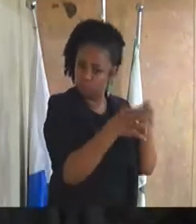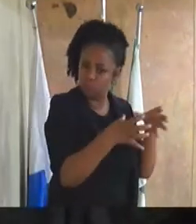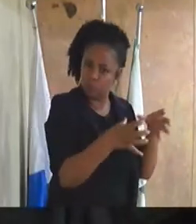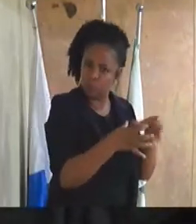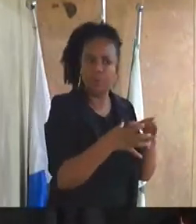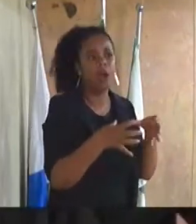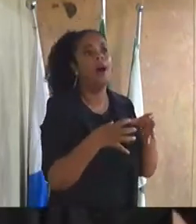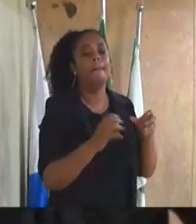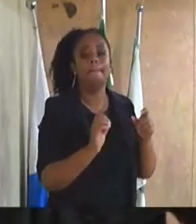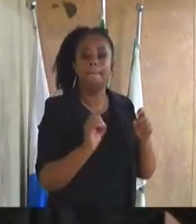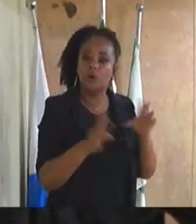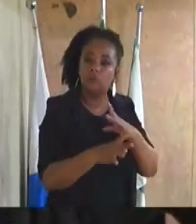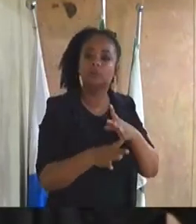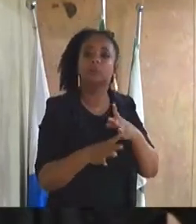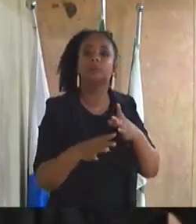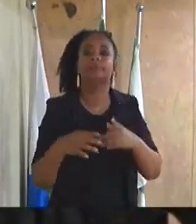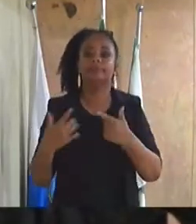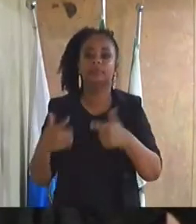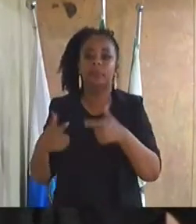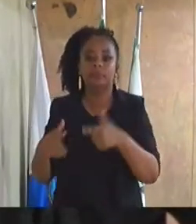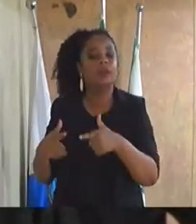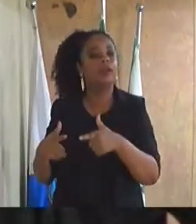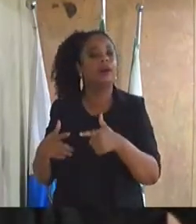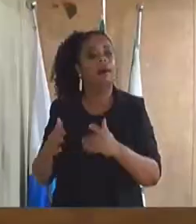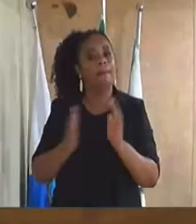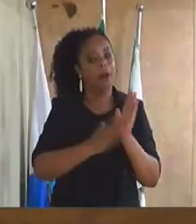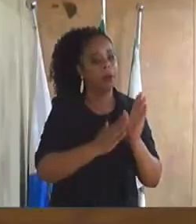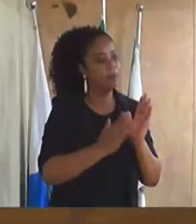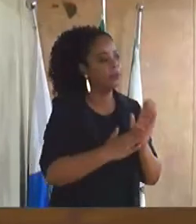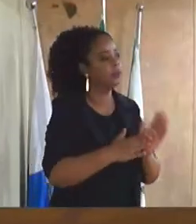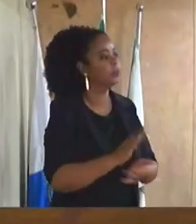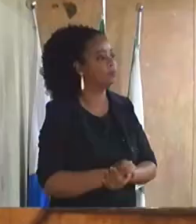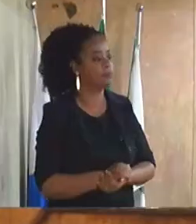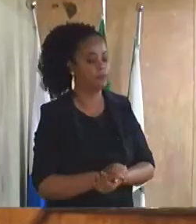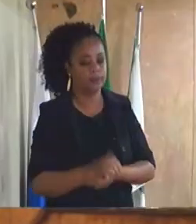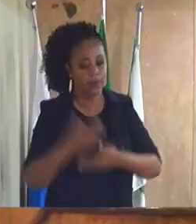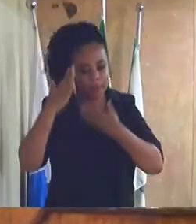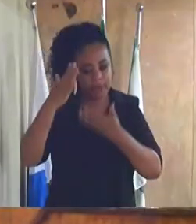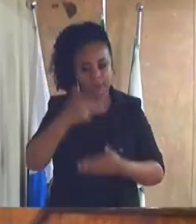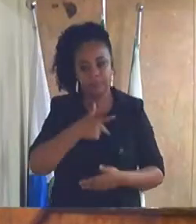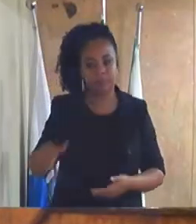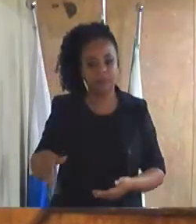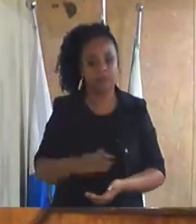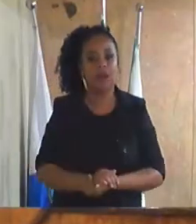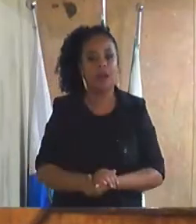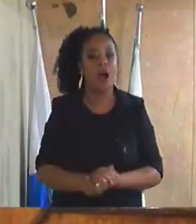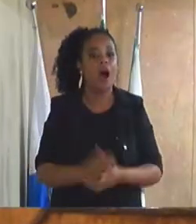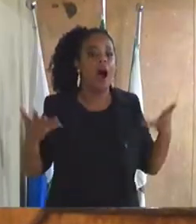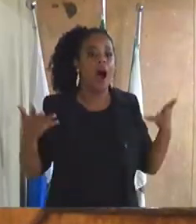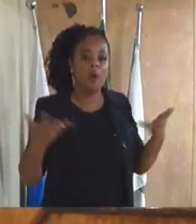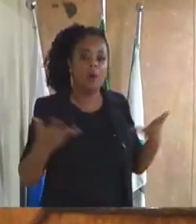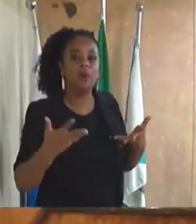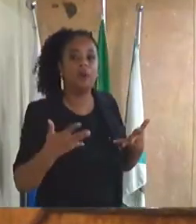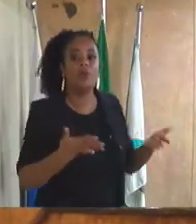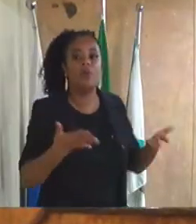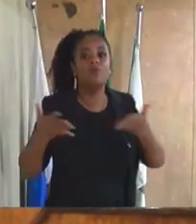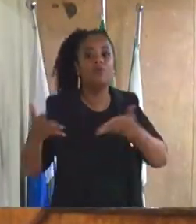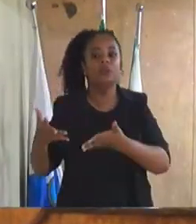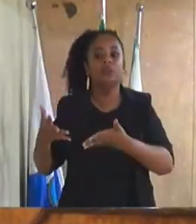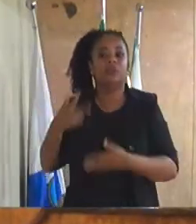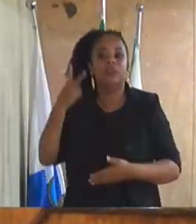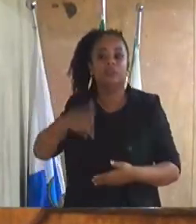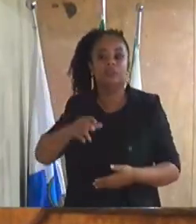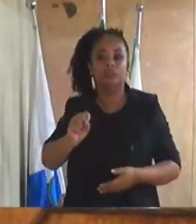a fazer o trabalho dela parabéns obrigado presidente obrigado senhores vereadores nesse momento convido o vereador Serginho Corrêa para